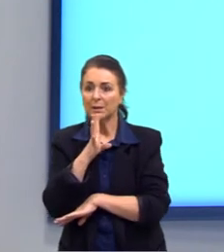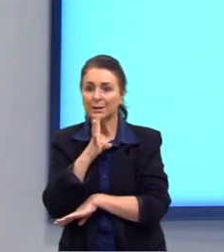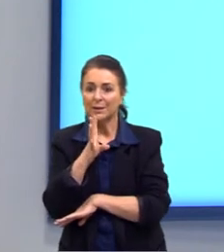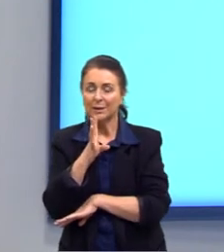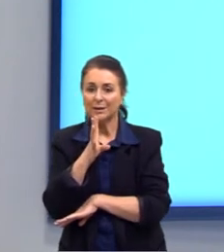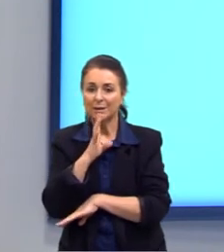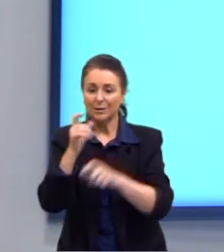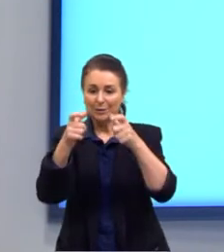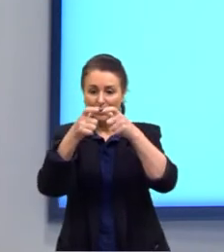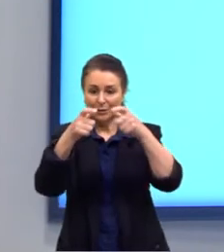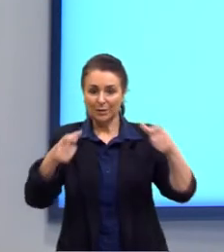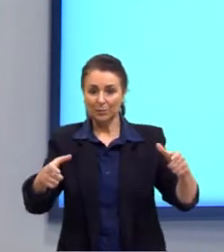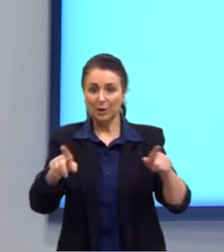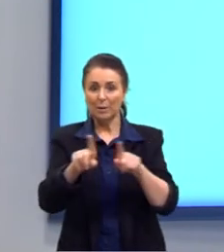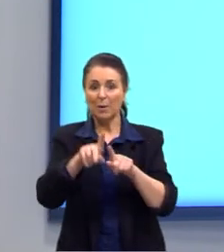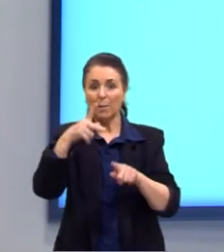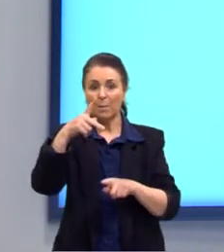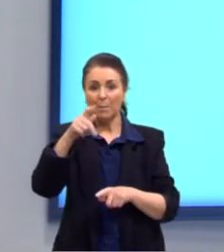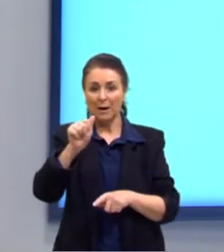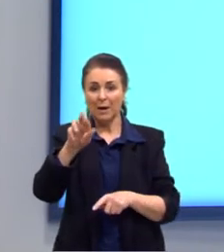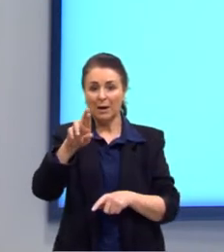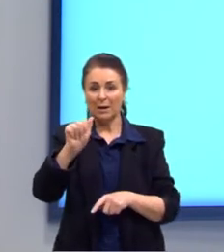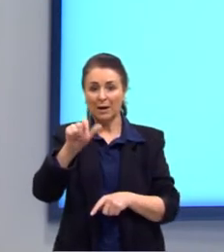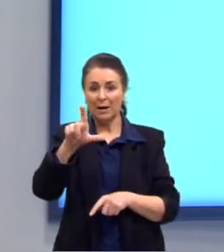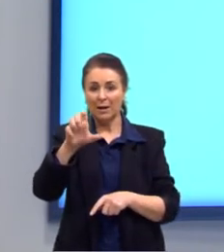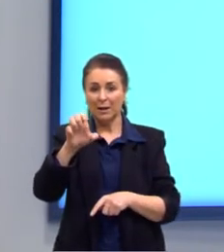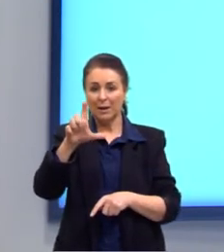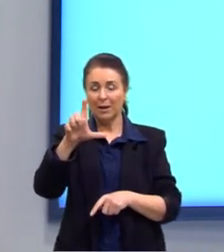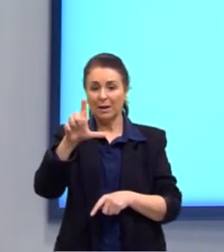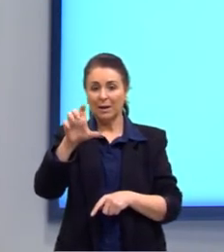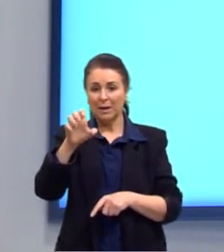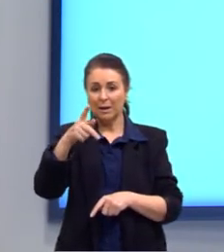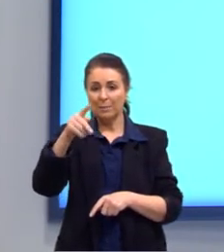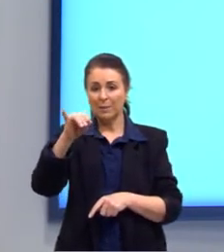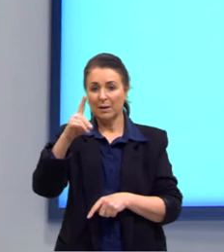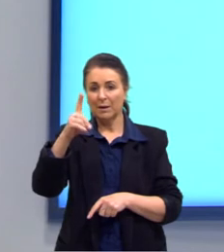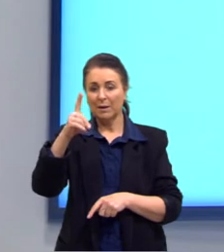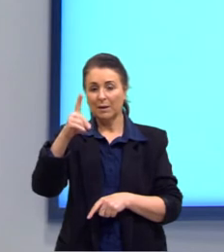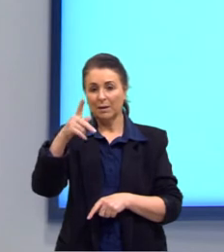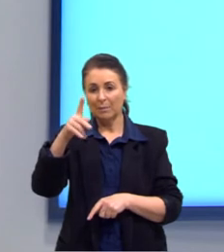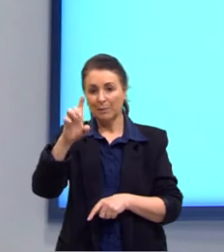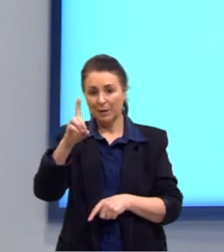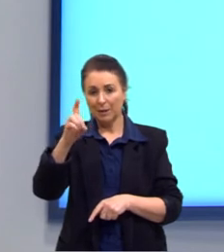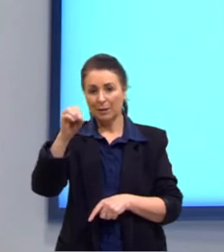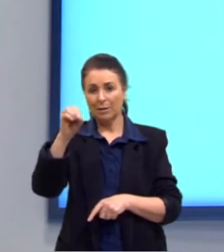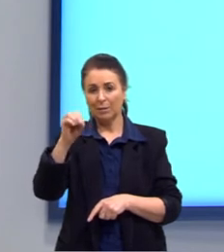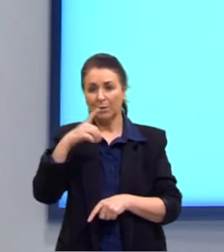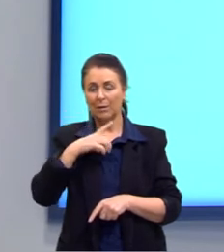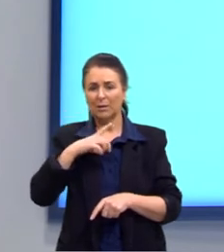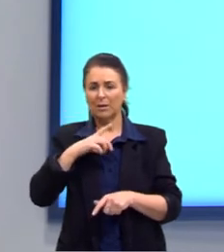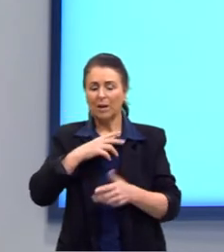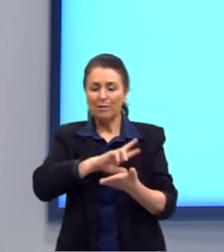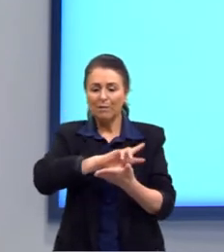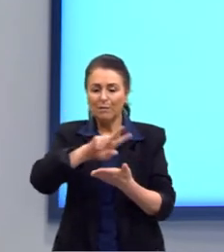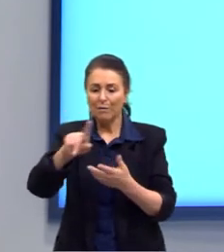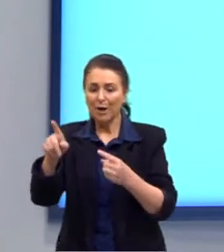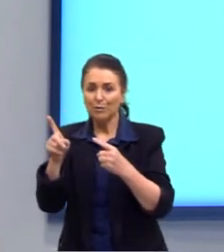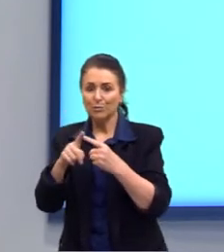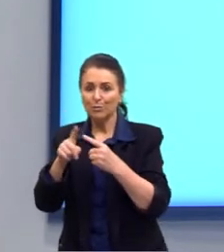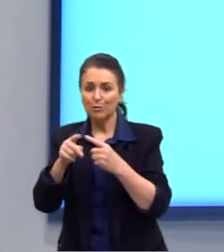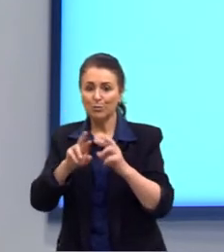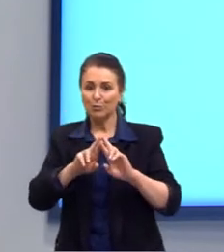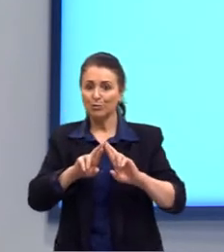e o paralelepípedo, mas também há prismas de base triangular, pentagonal. Então, aqui nós temos